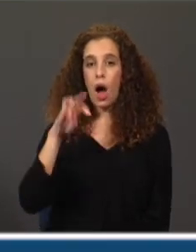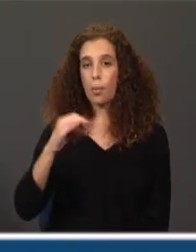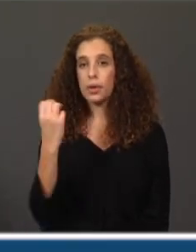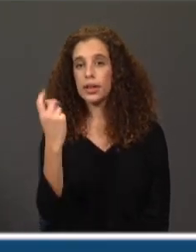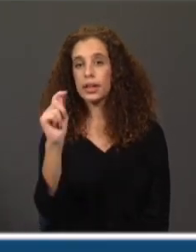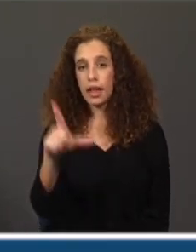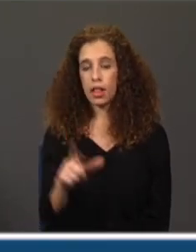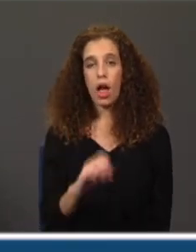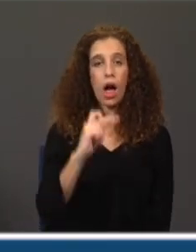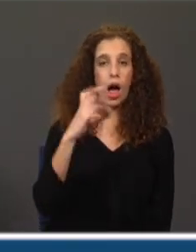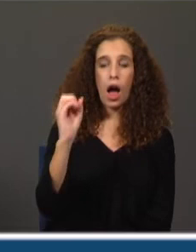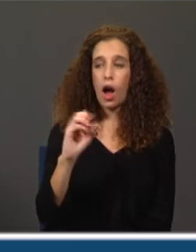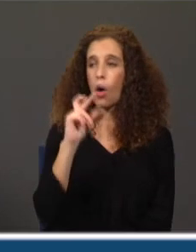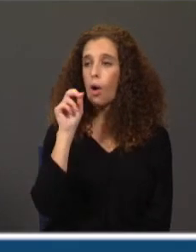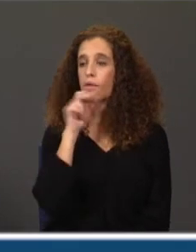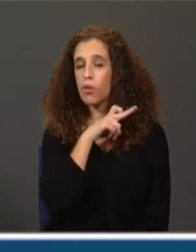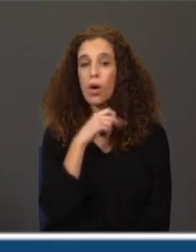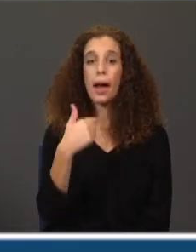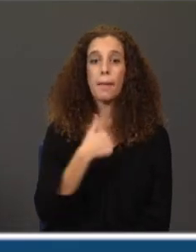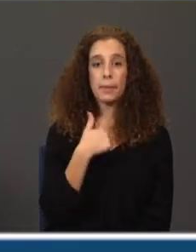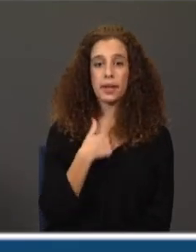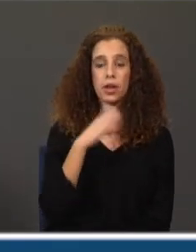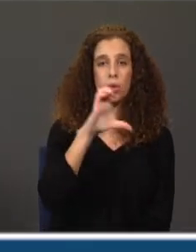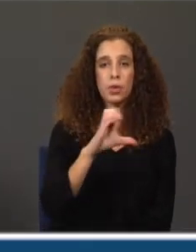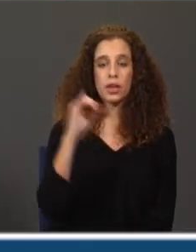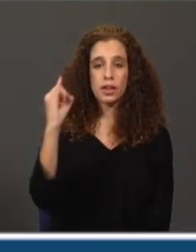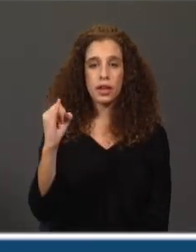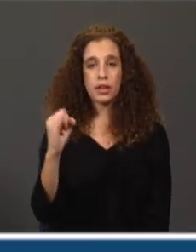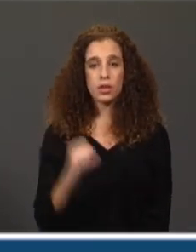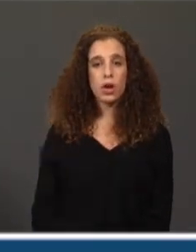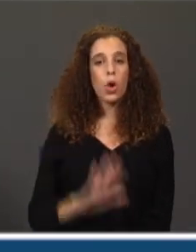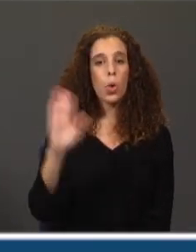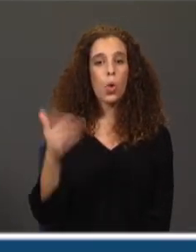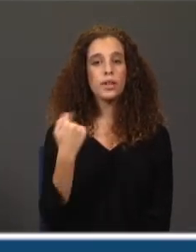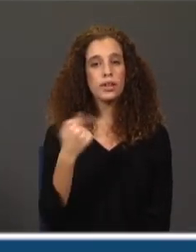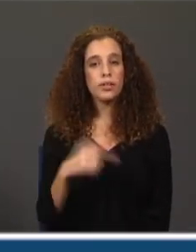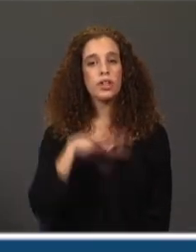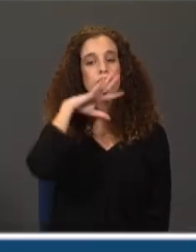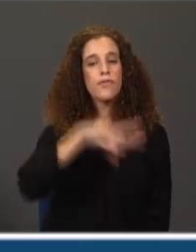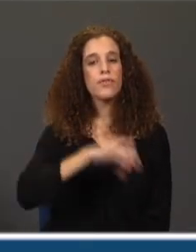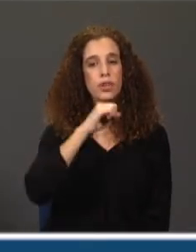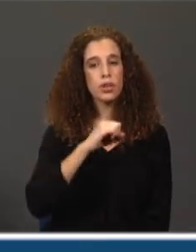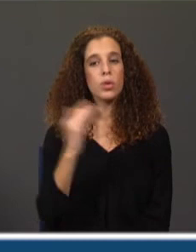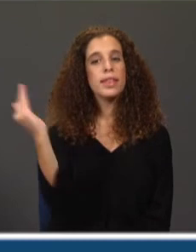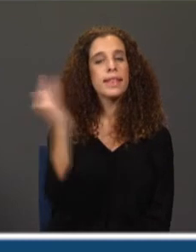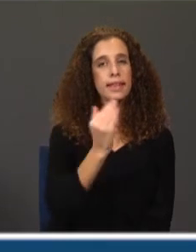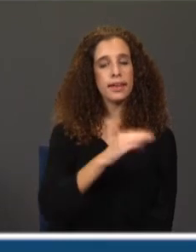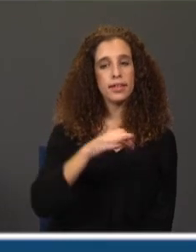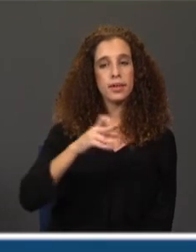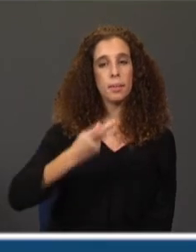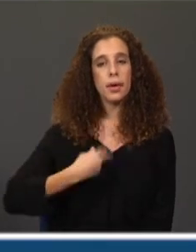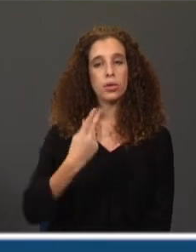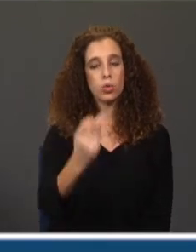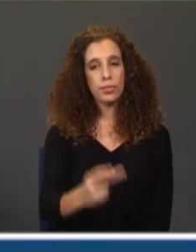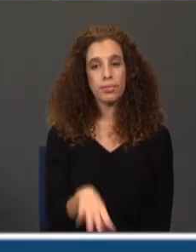Promete ao avô. Promete a mim. Complemento indireto. Que quando tiveres um filho, o trazes a pádua.